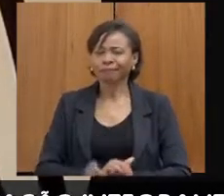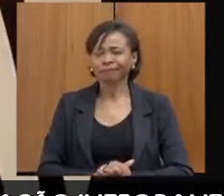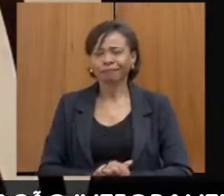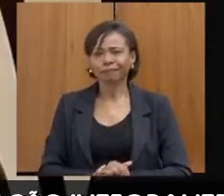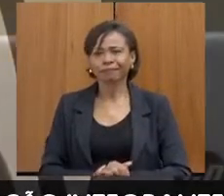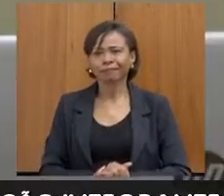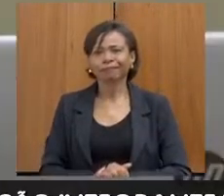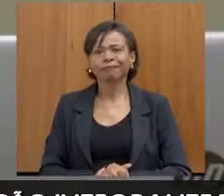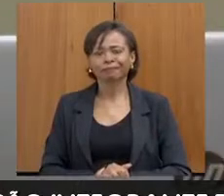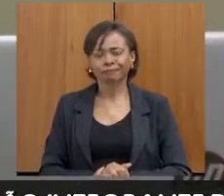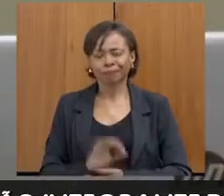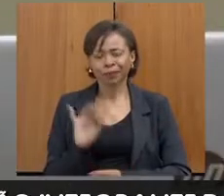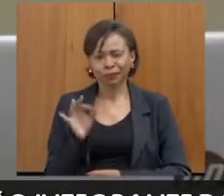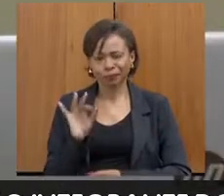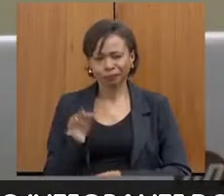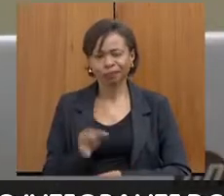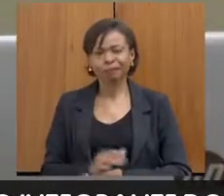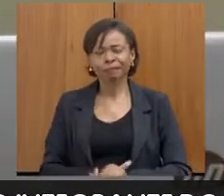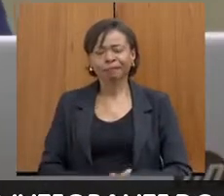Muito bem, Jussiara.